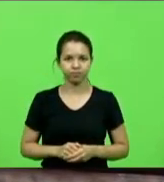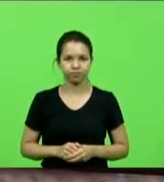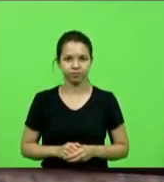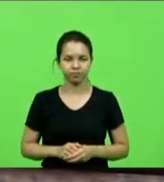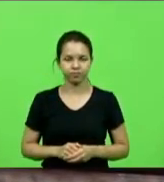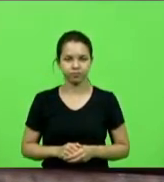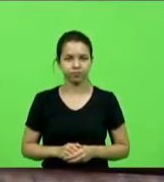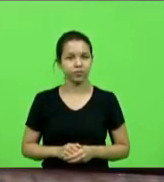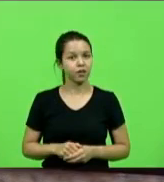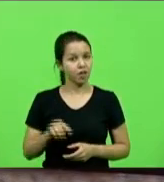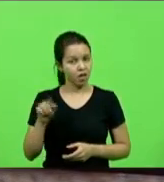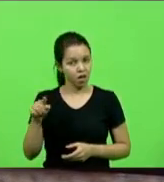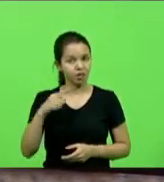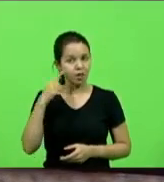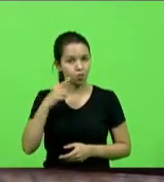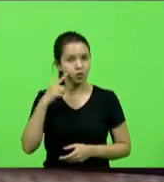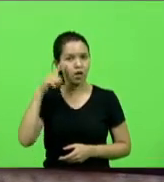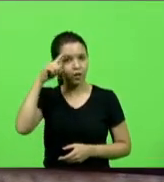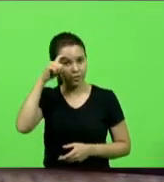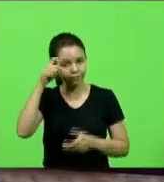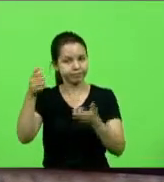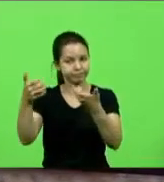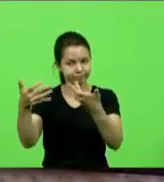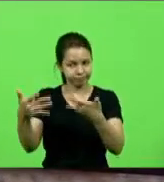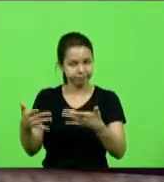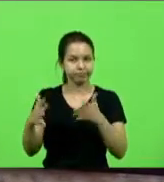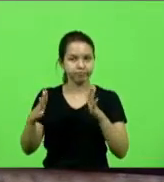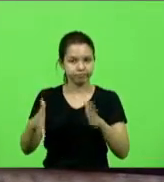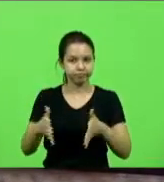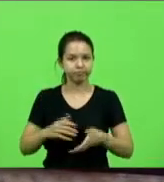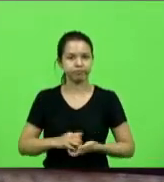já bem explicou o deputado Marcos Vieira. Bom,